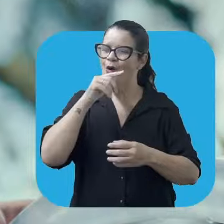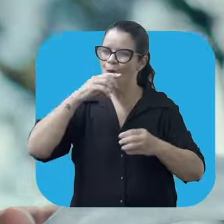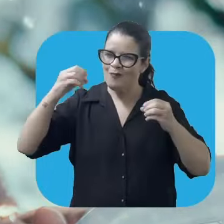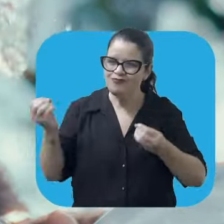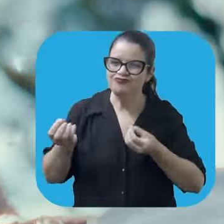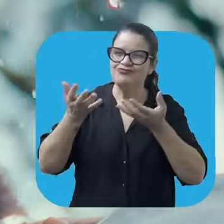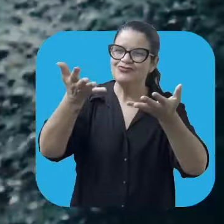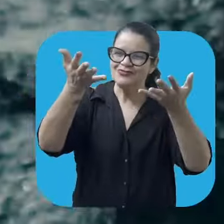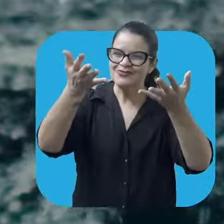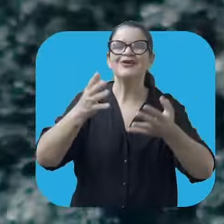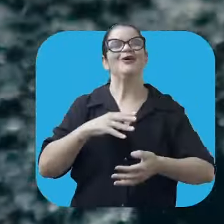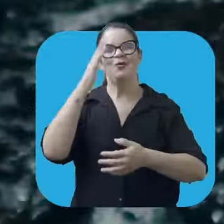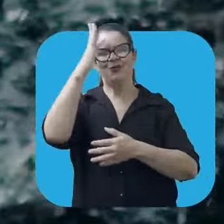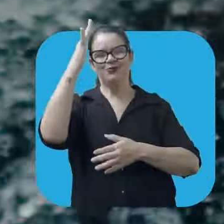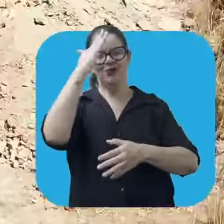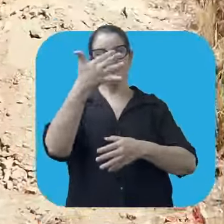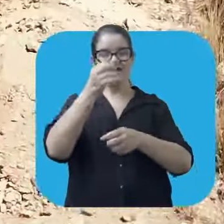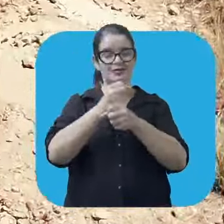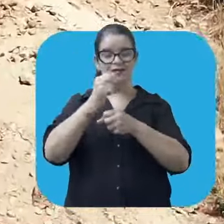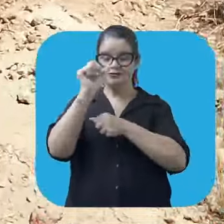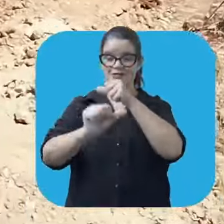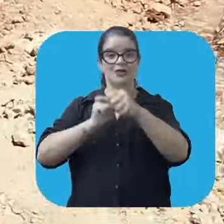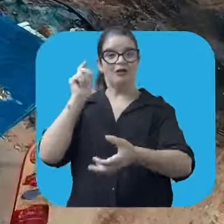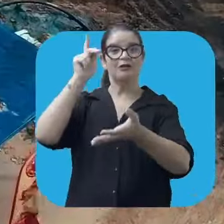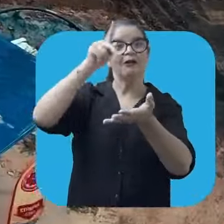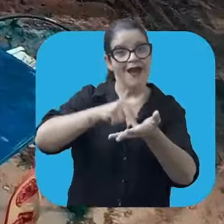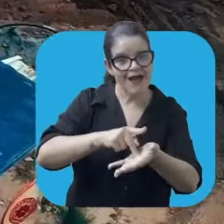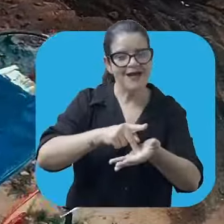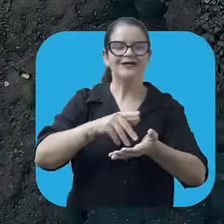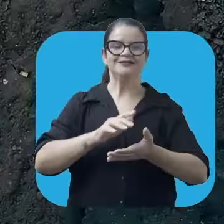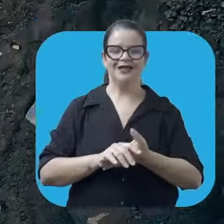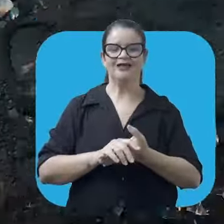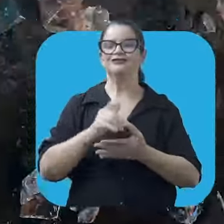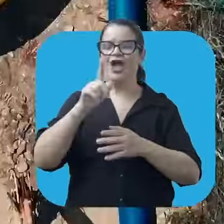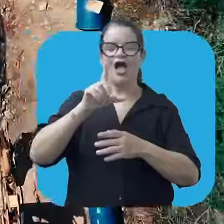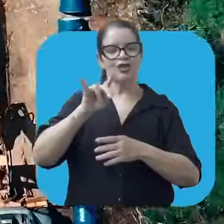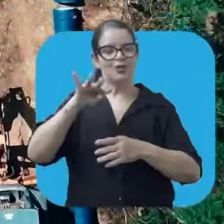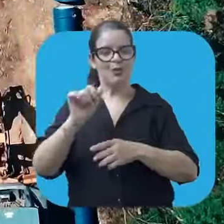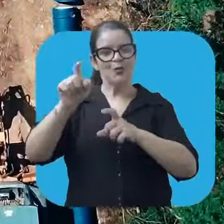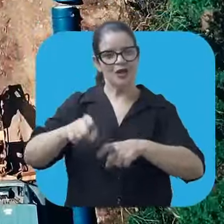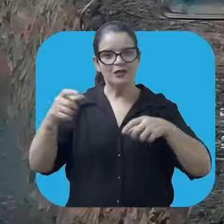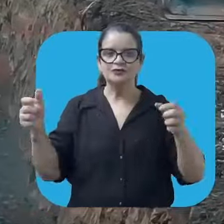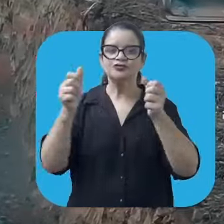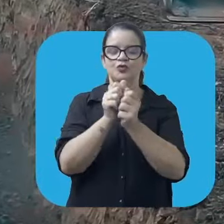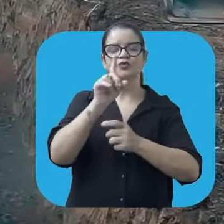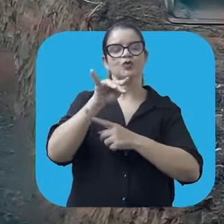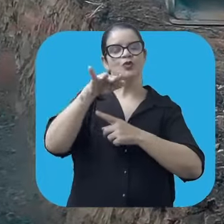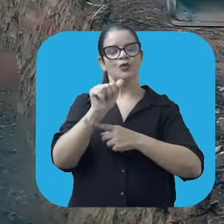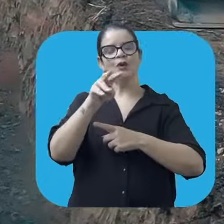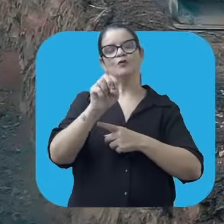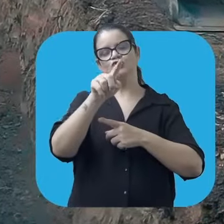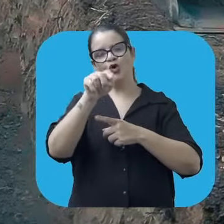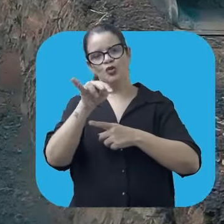E tome água! O sonho de uma década está se tornando realidade. A adutora do Agreste, junto